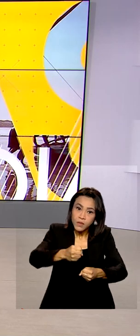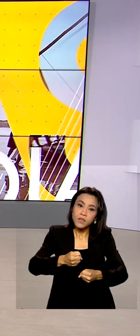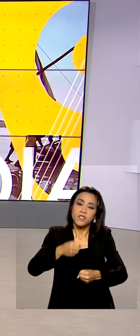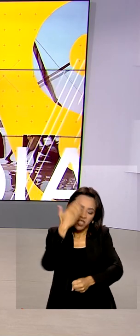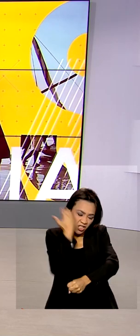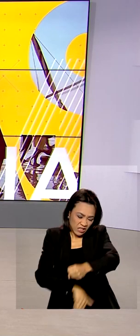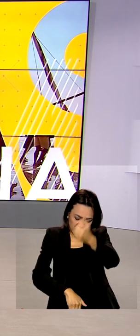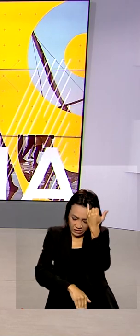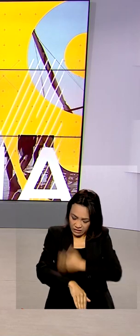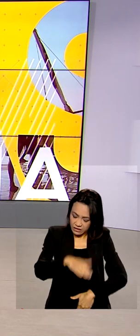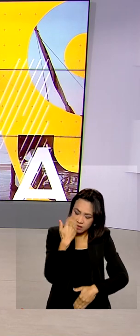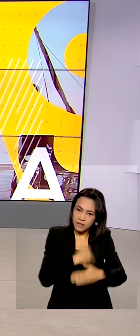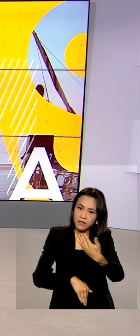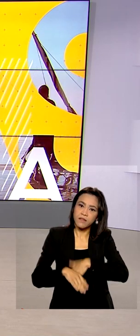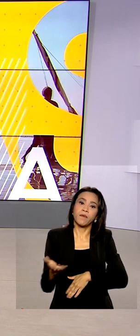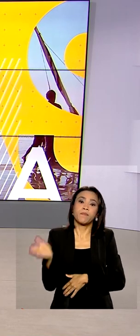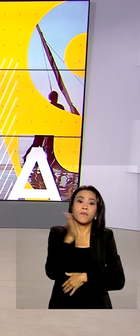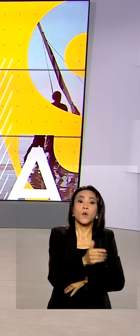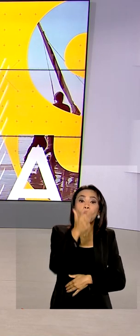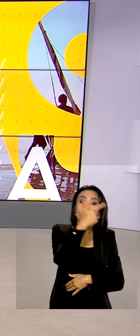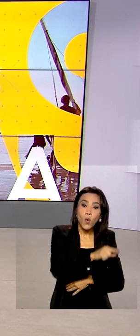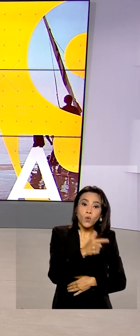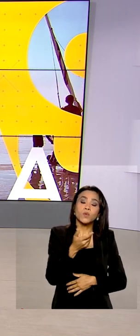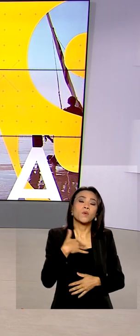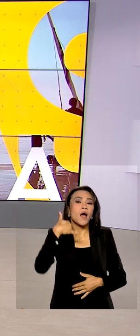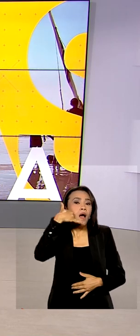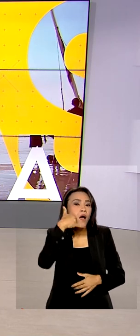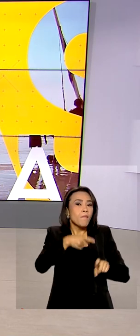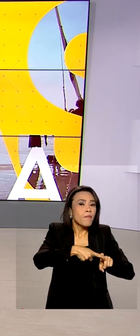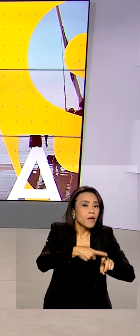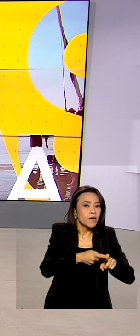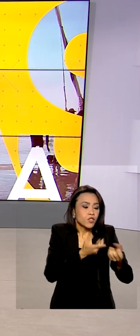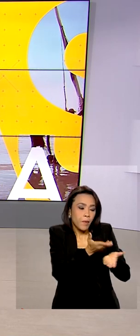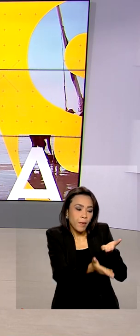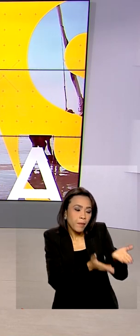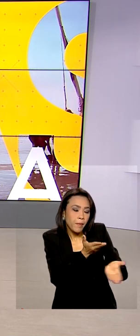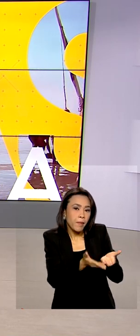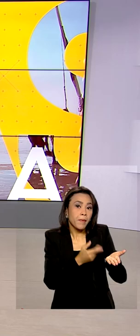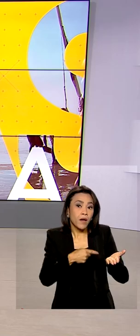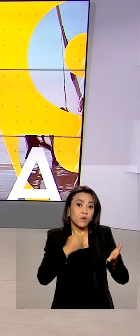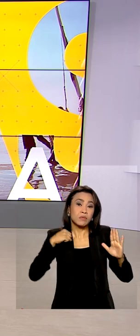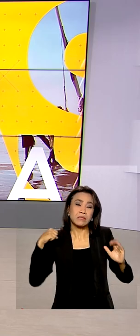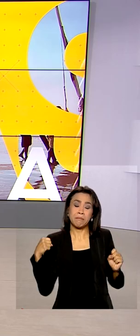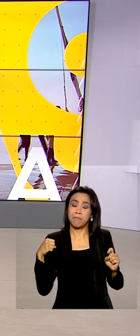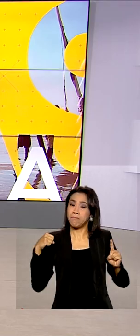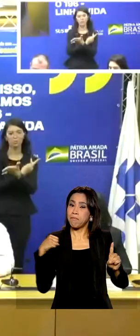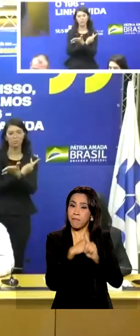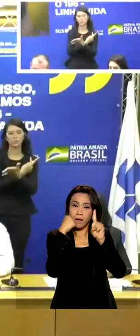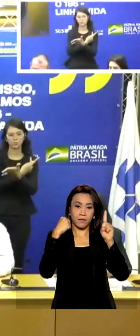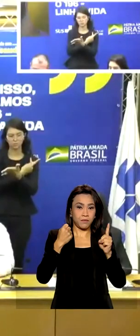Já o projeto Teleconsulta vai apoiar pessoas afetadas pelos impactos psicológicos da Covid-19.